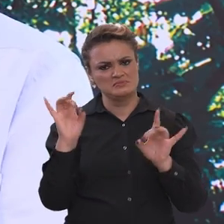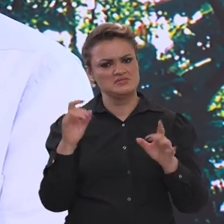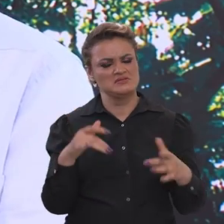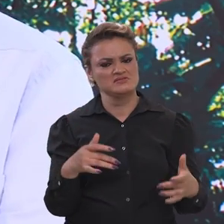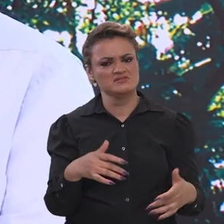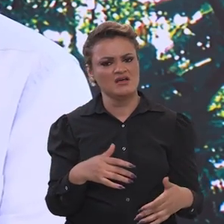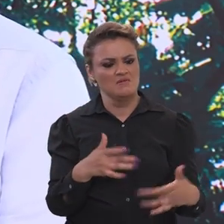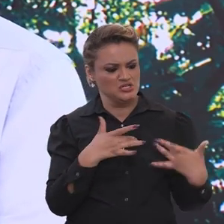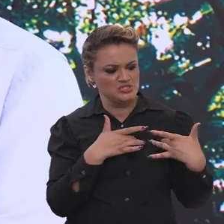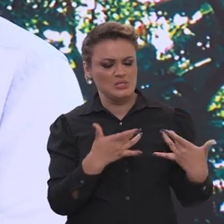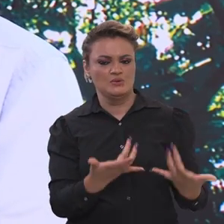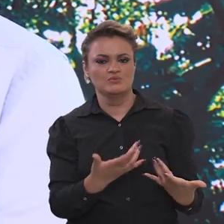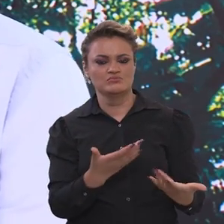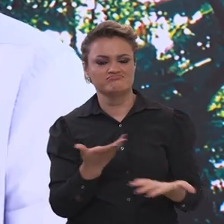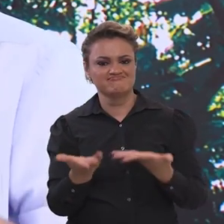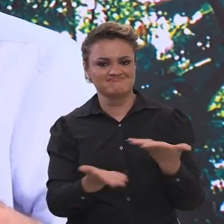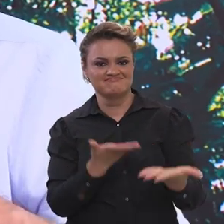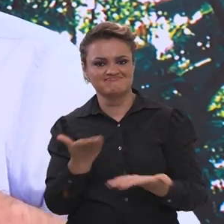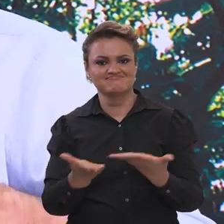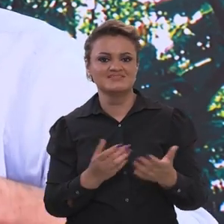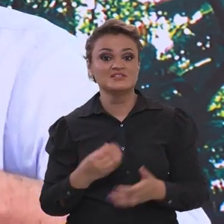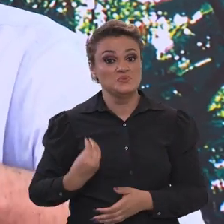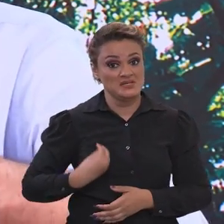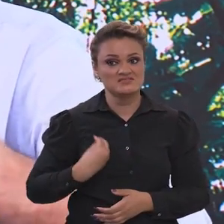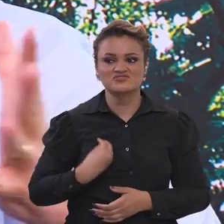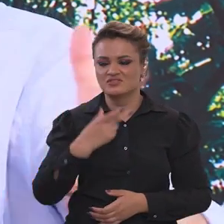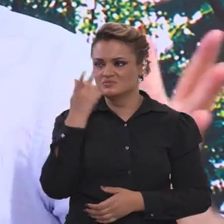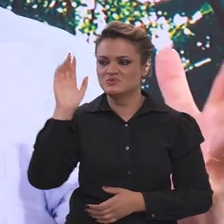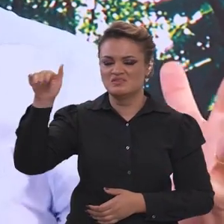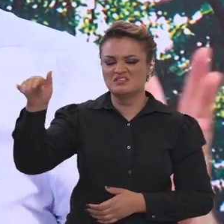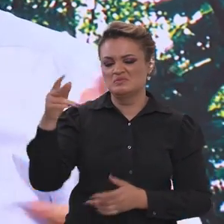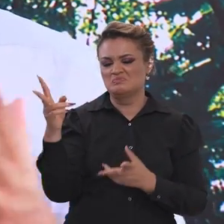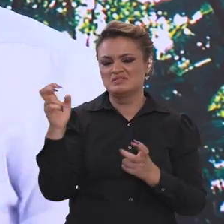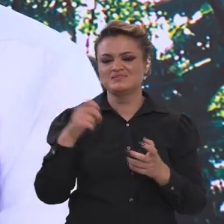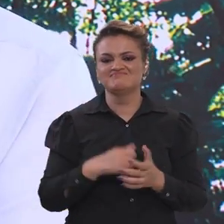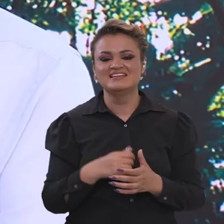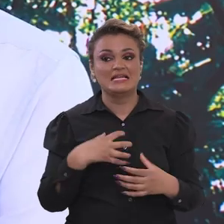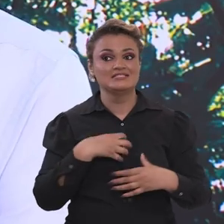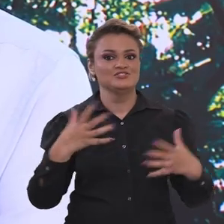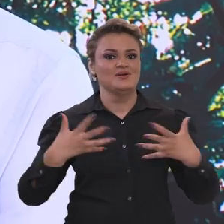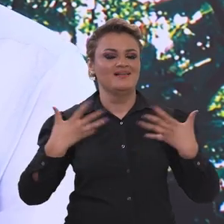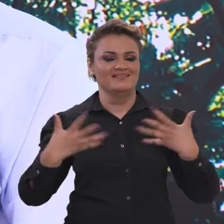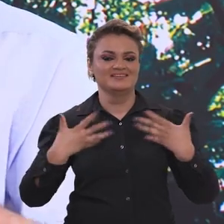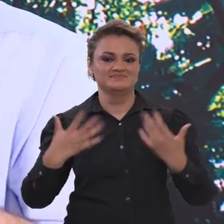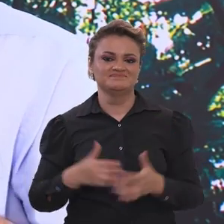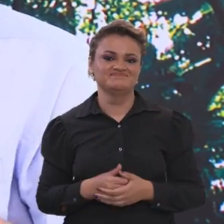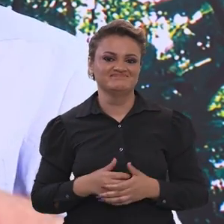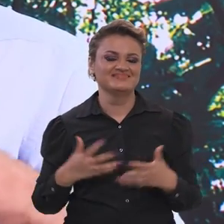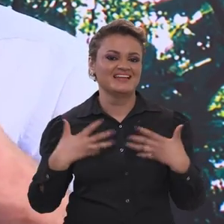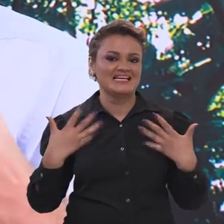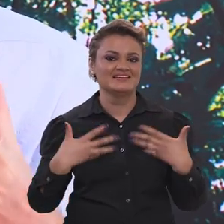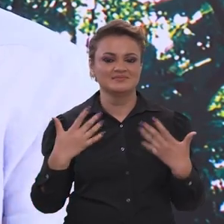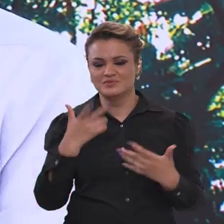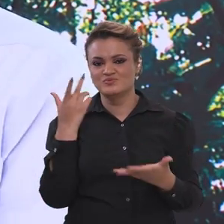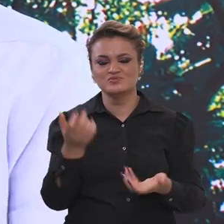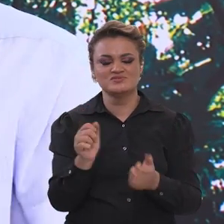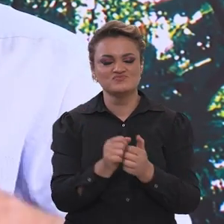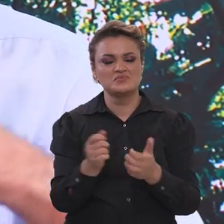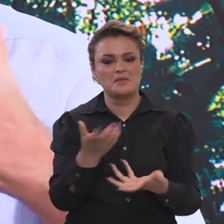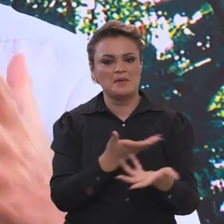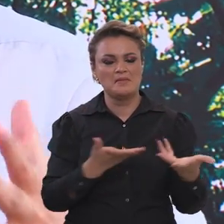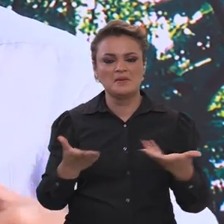sobrevivência daqui, é uma coisa muito generosa. Eu senti isso muito presente nas pessoas e uma alegria muito grande,